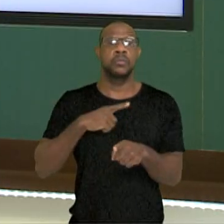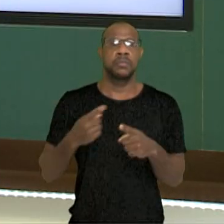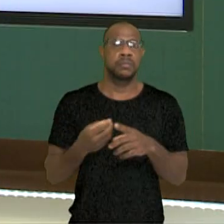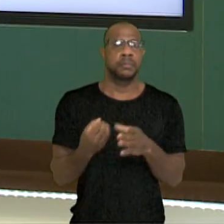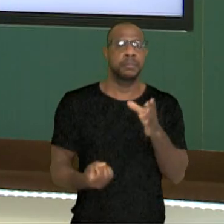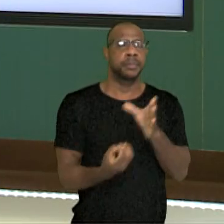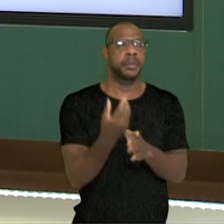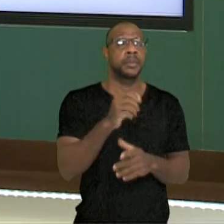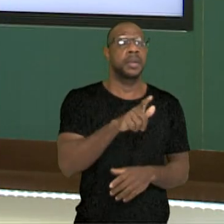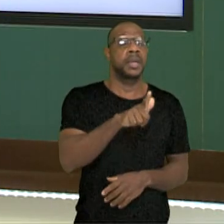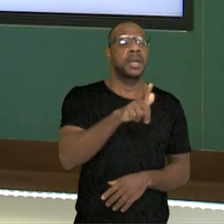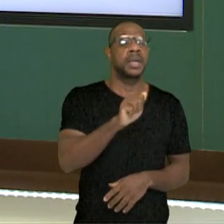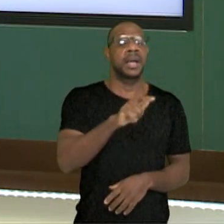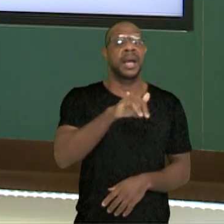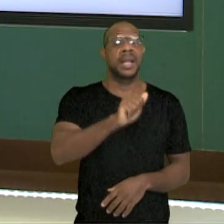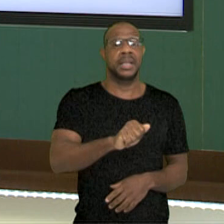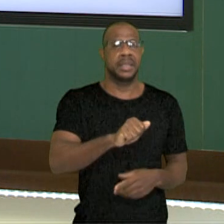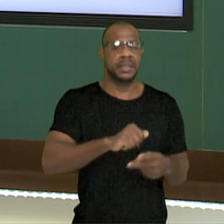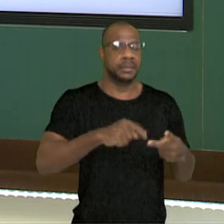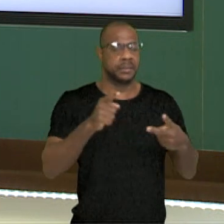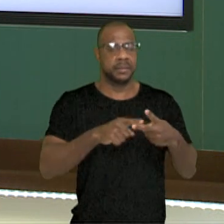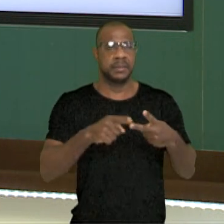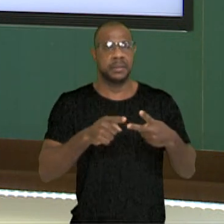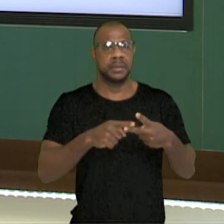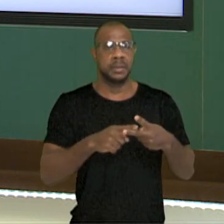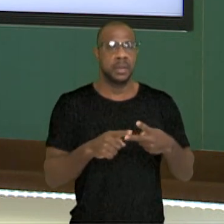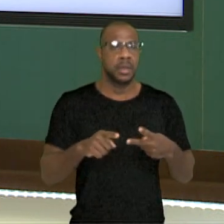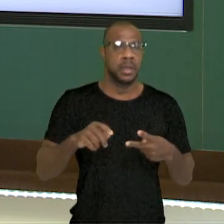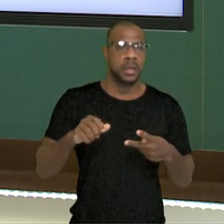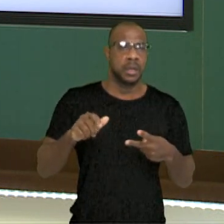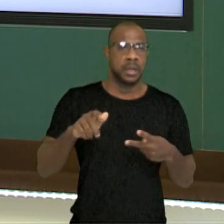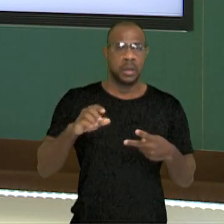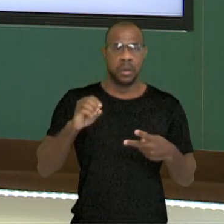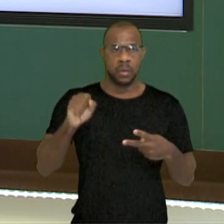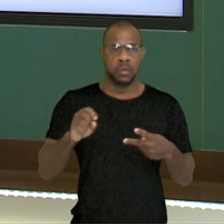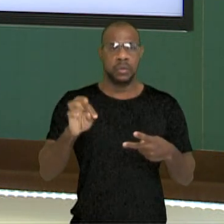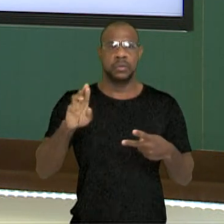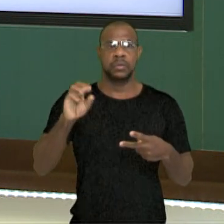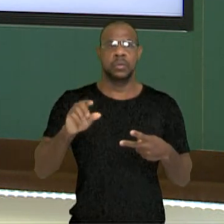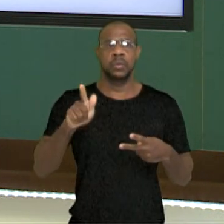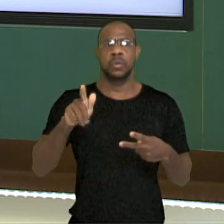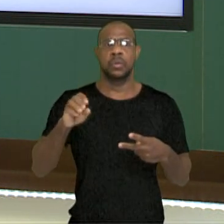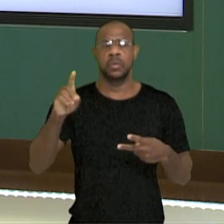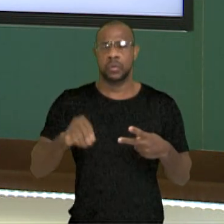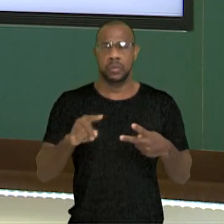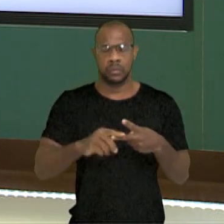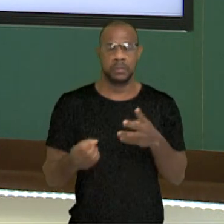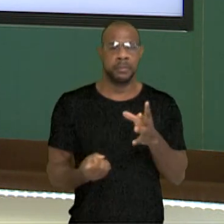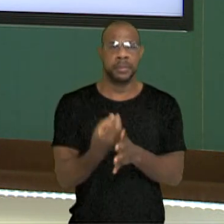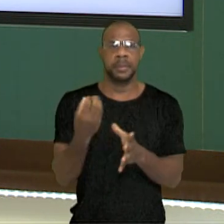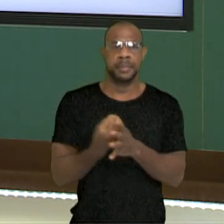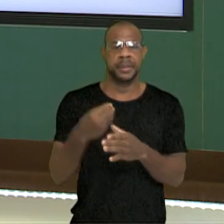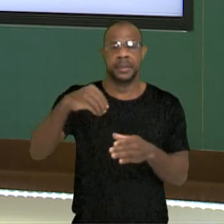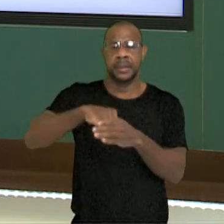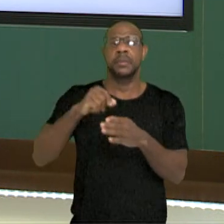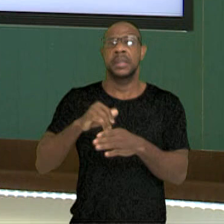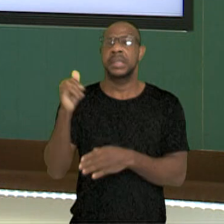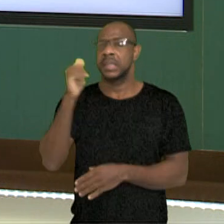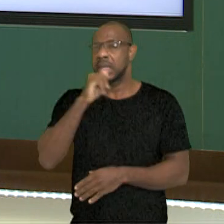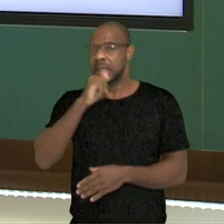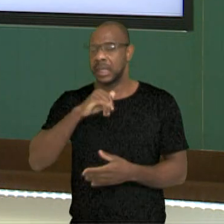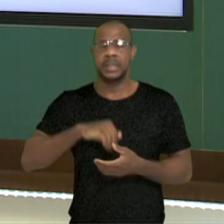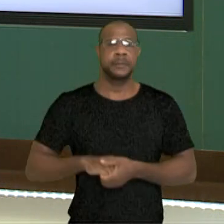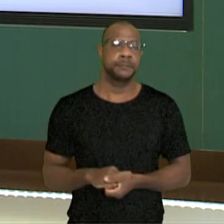Galha e na Península Ibérica, enquanto os Ostrogodos, eles vão se instalar na Península Itálica, beleza?